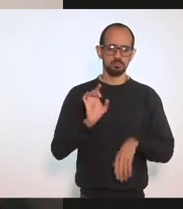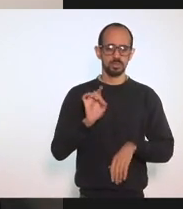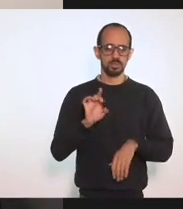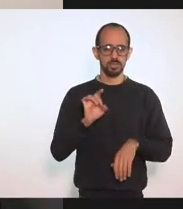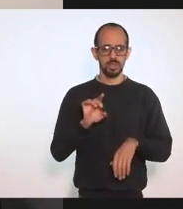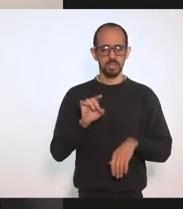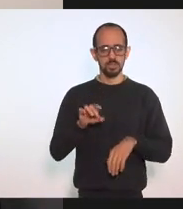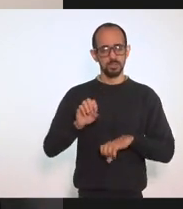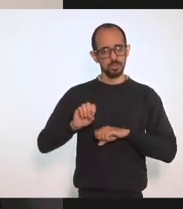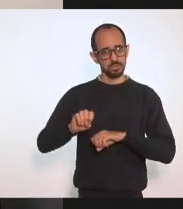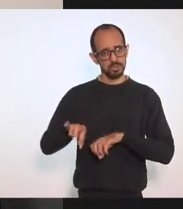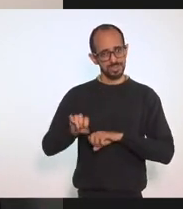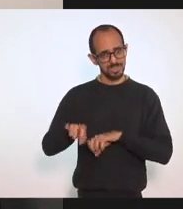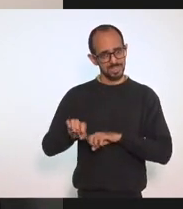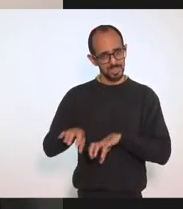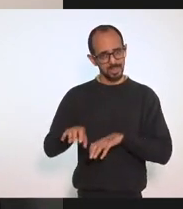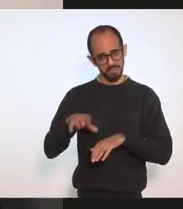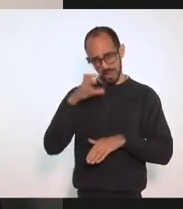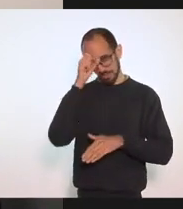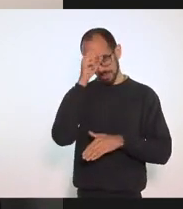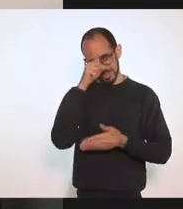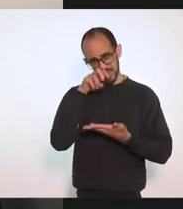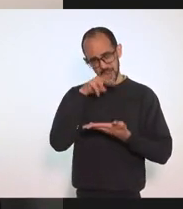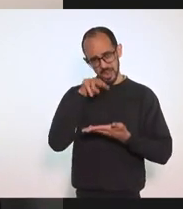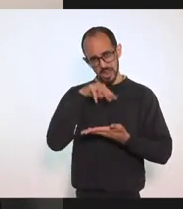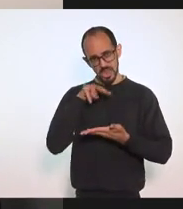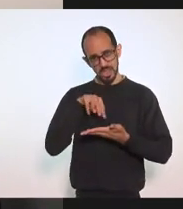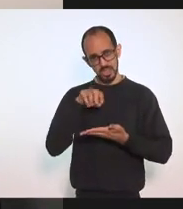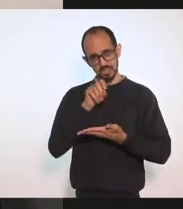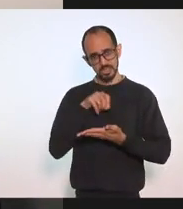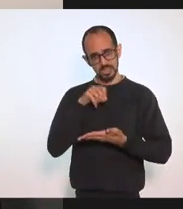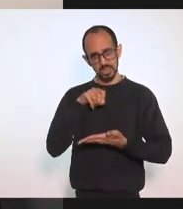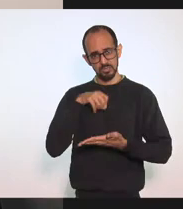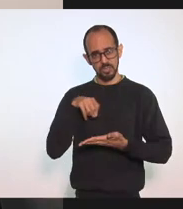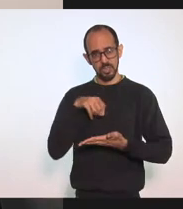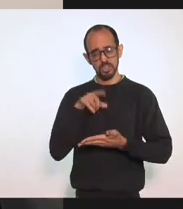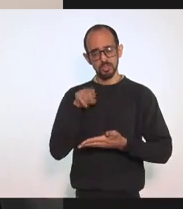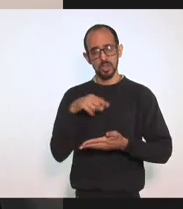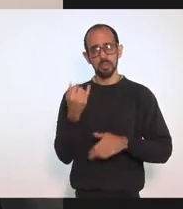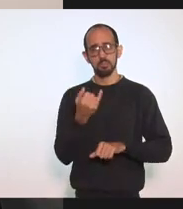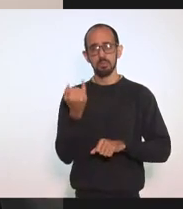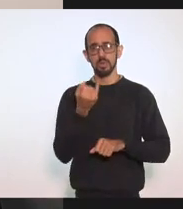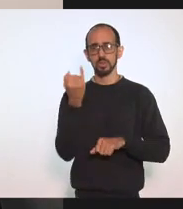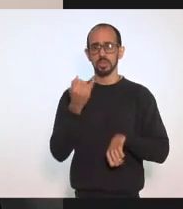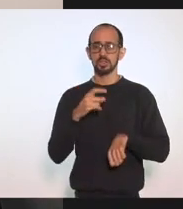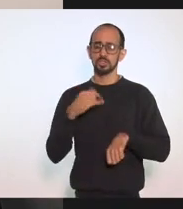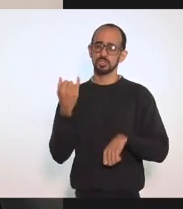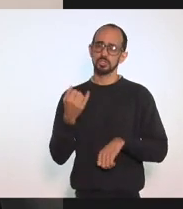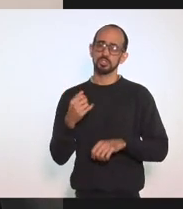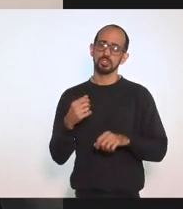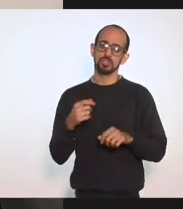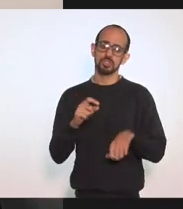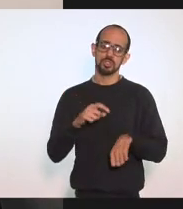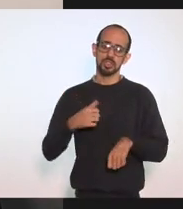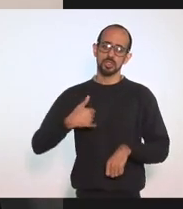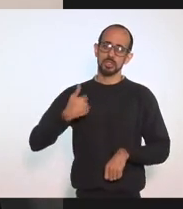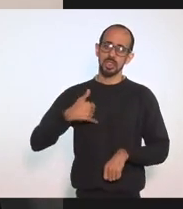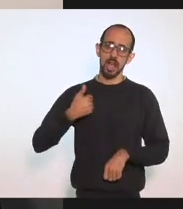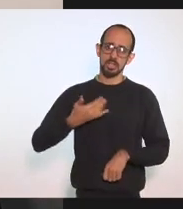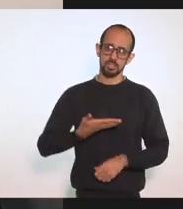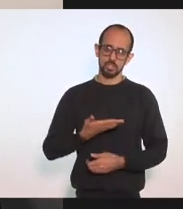alfabetização Porque é É tempo Importantíssimo Nessa fase De vida É um momento